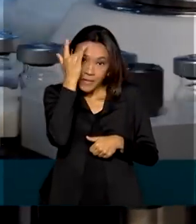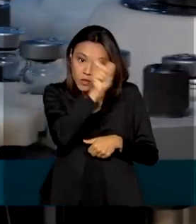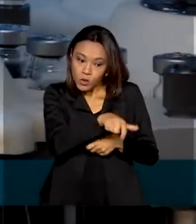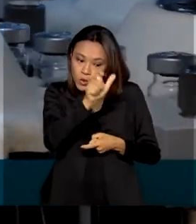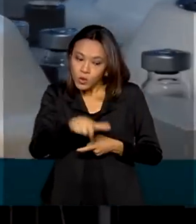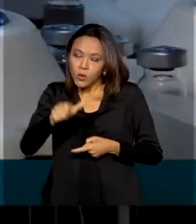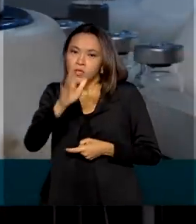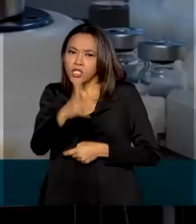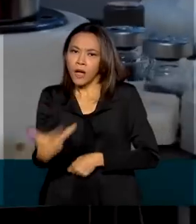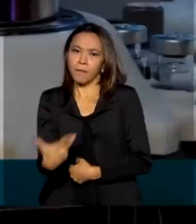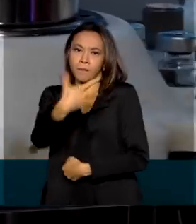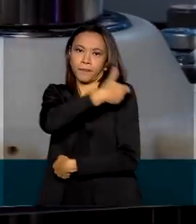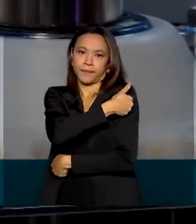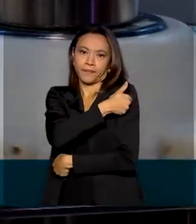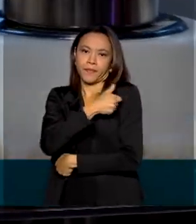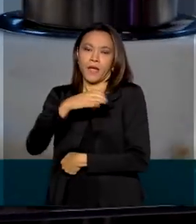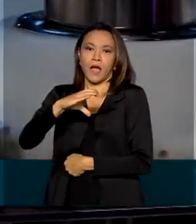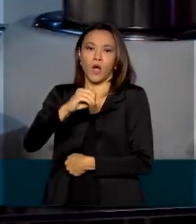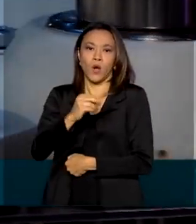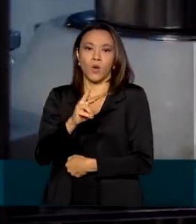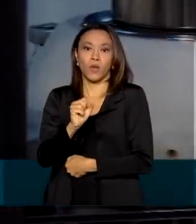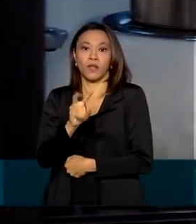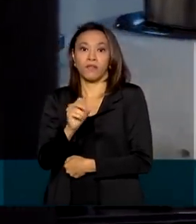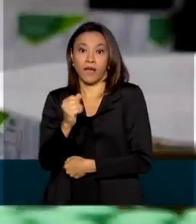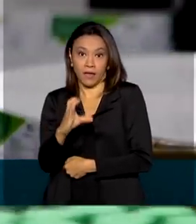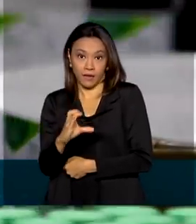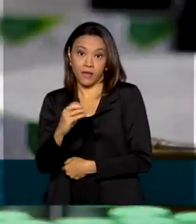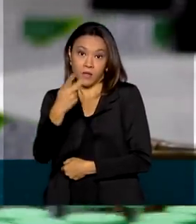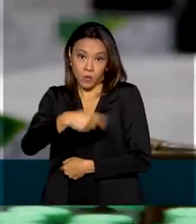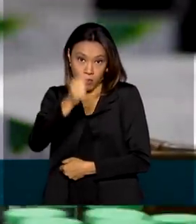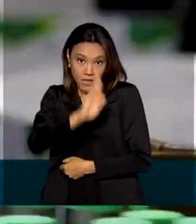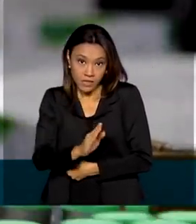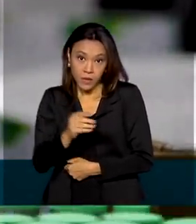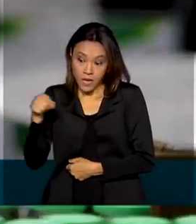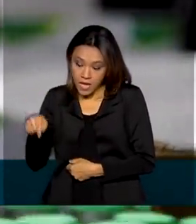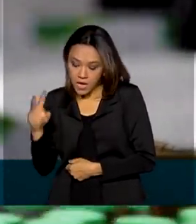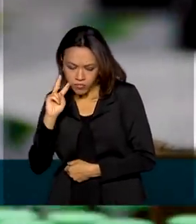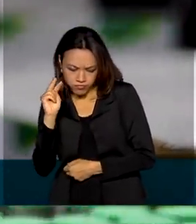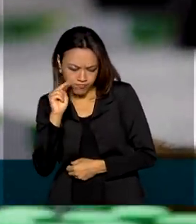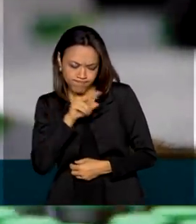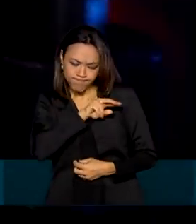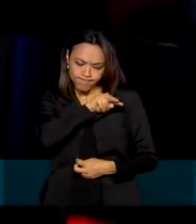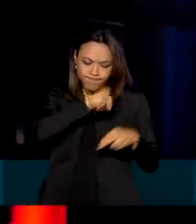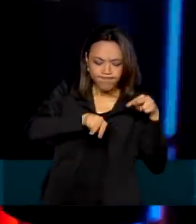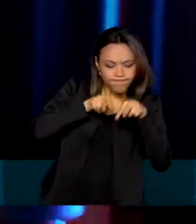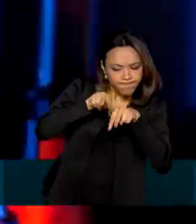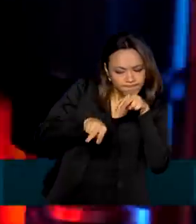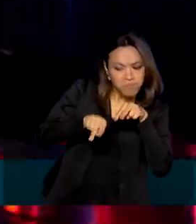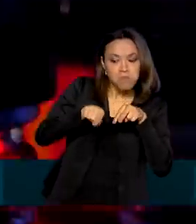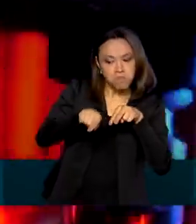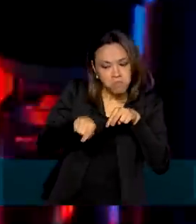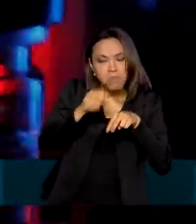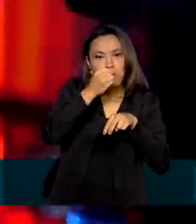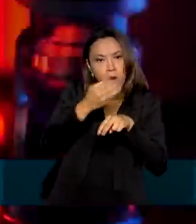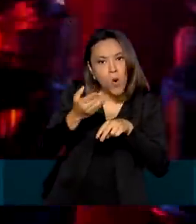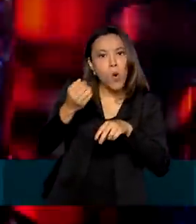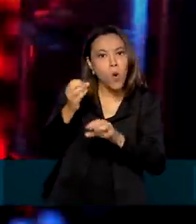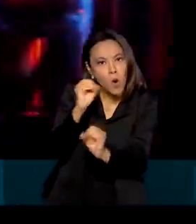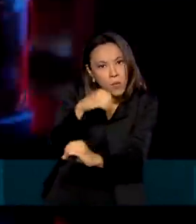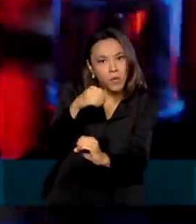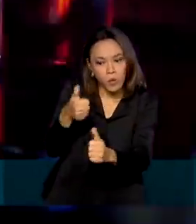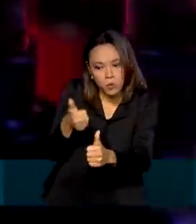Coronavac aqui no Brasil. Para o Butantan, esses resultados iniciais de laboratórios são promissores porque